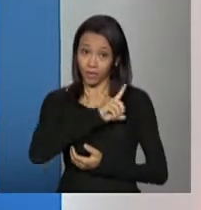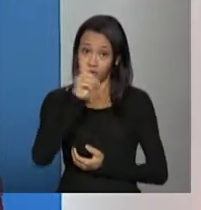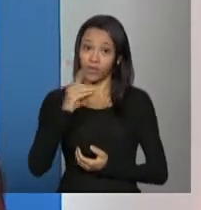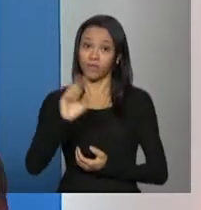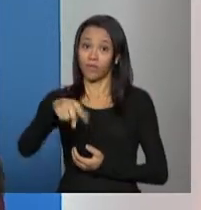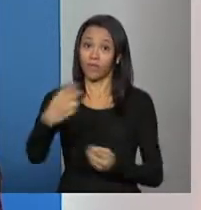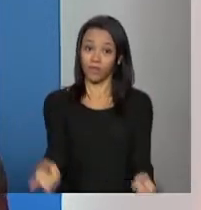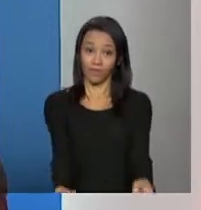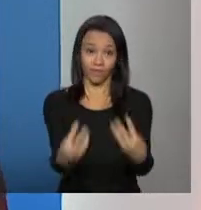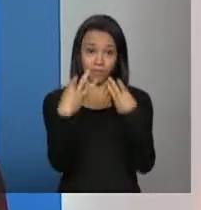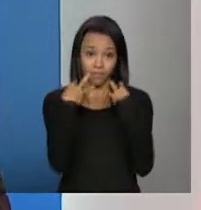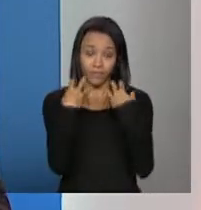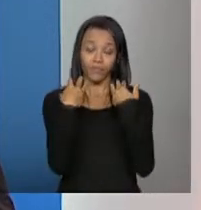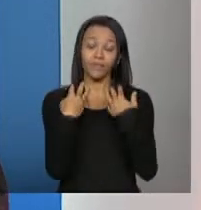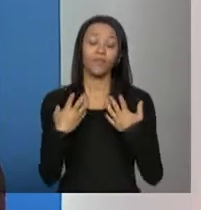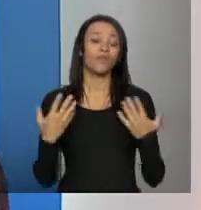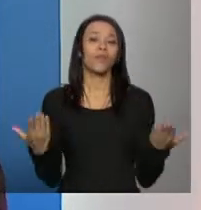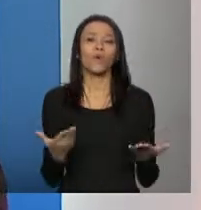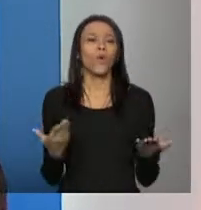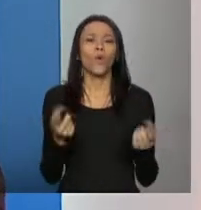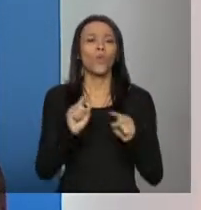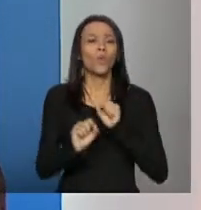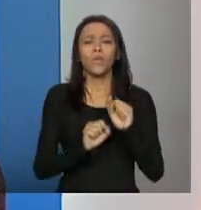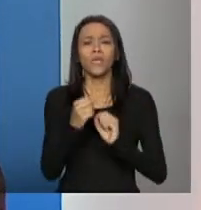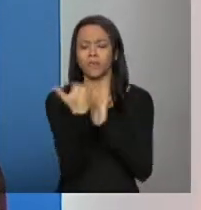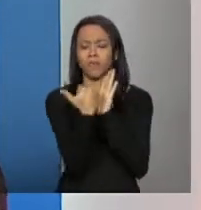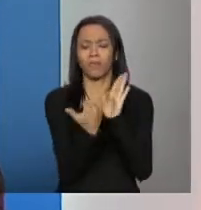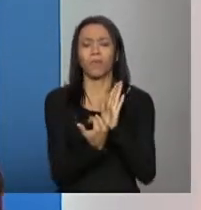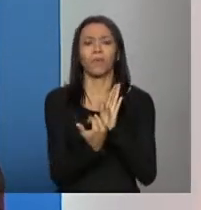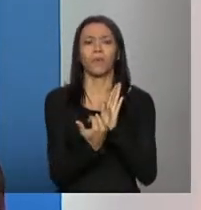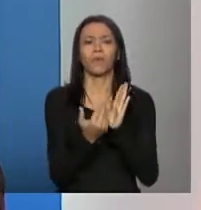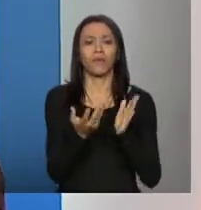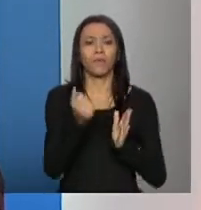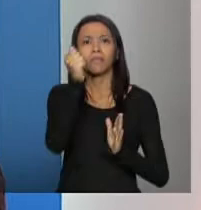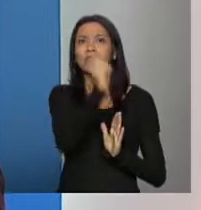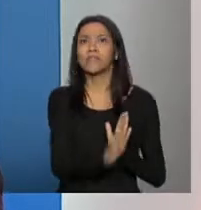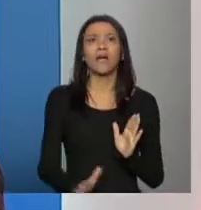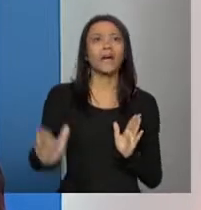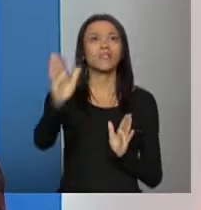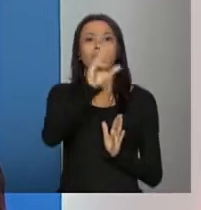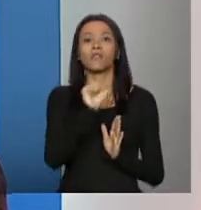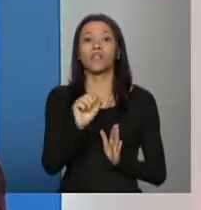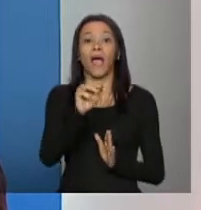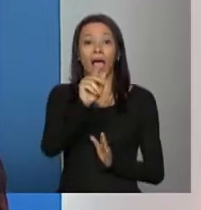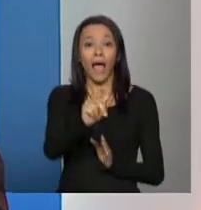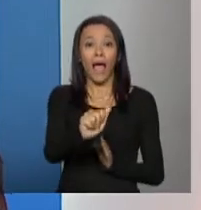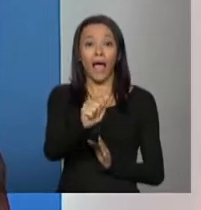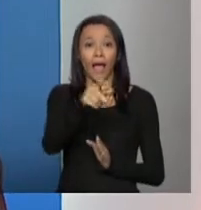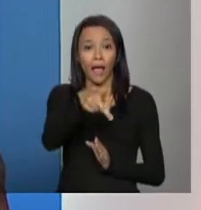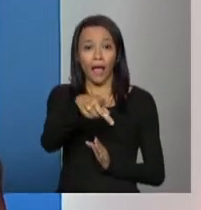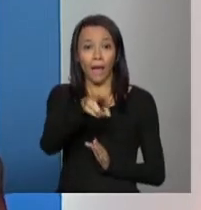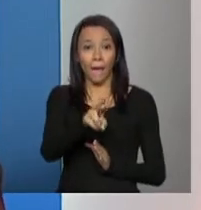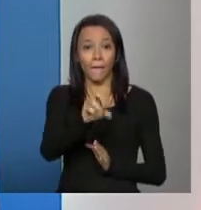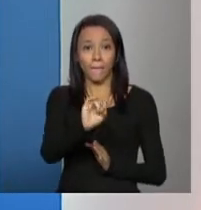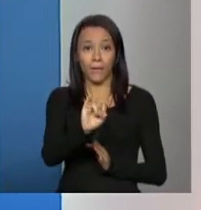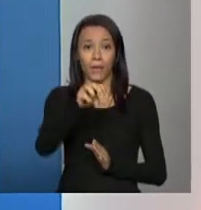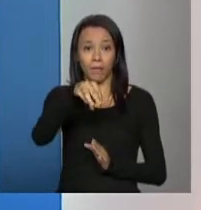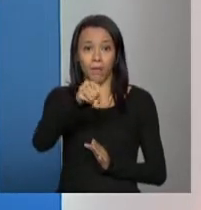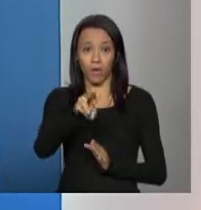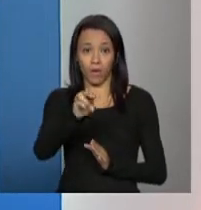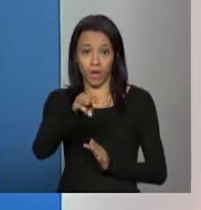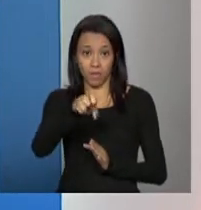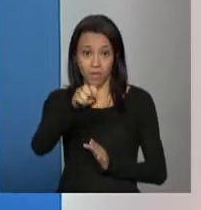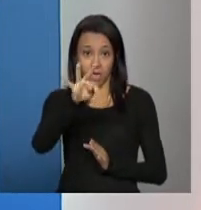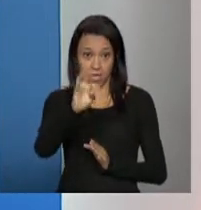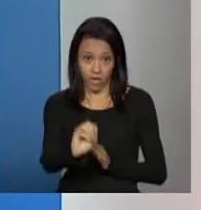Então, o Programa Nacional de Aprimoramento, é um nome enorme, né? Mas o Programa Nacional de Aprimoramento da Rede Sócio-Assistencial, então o